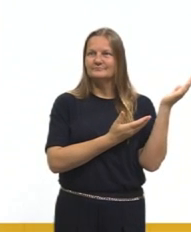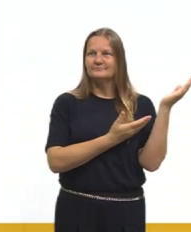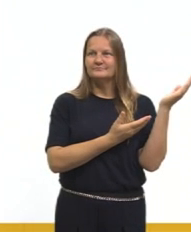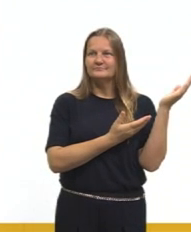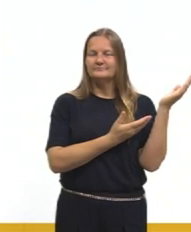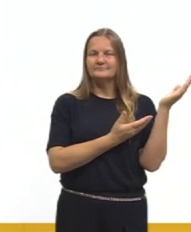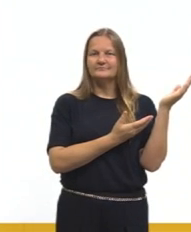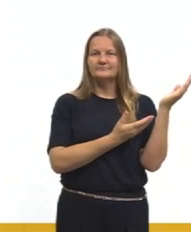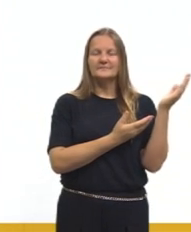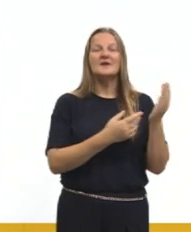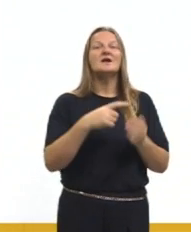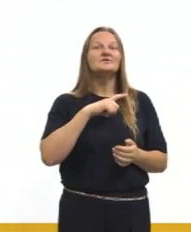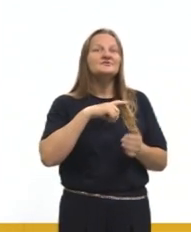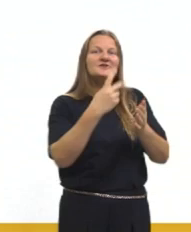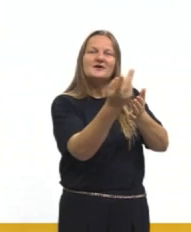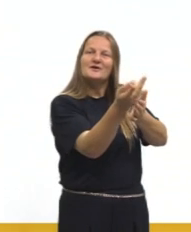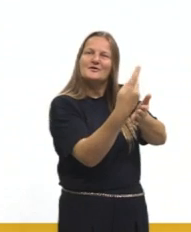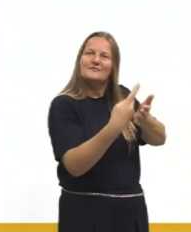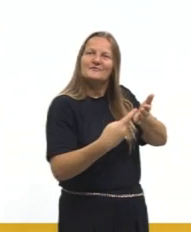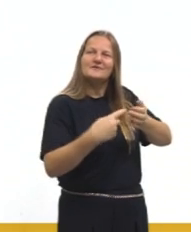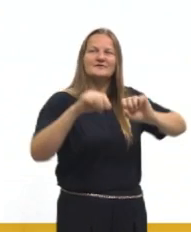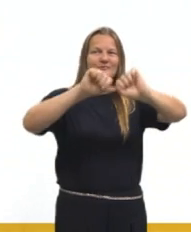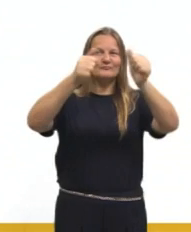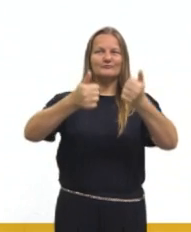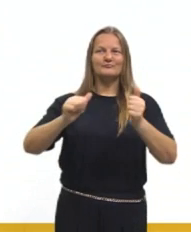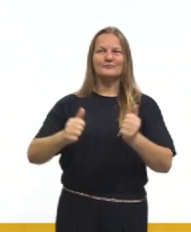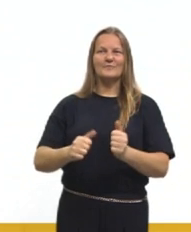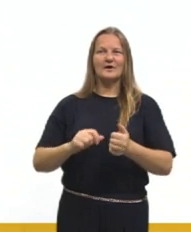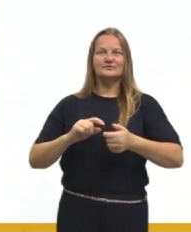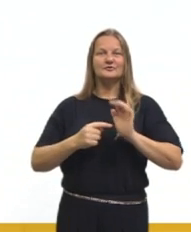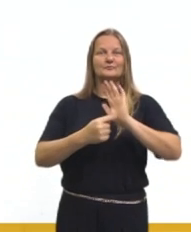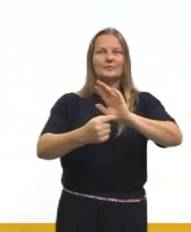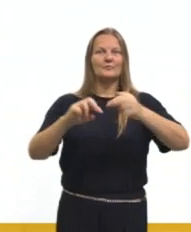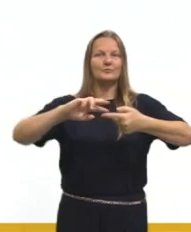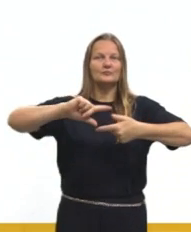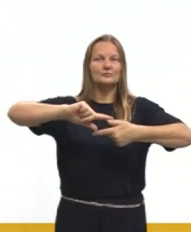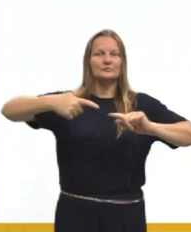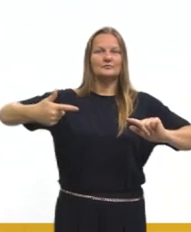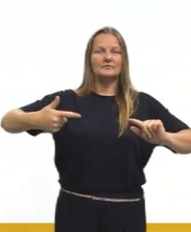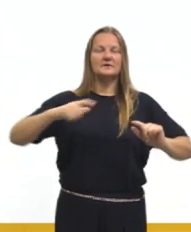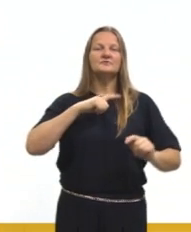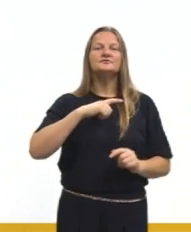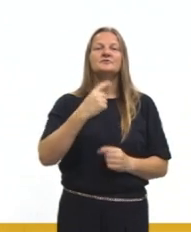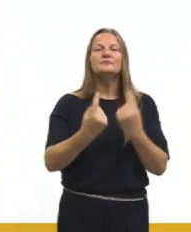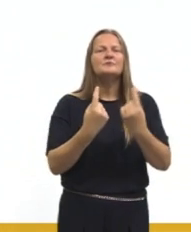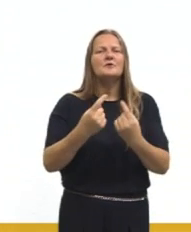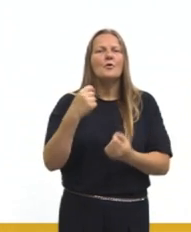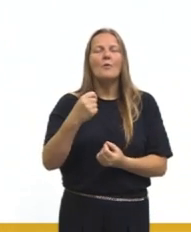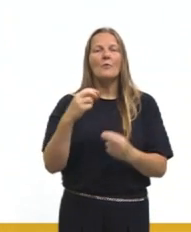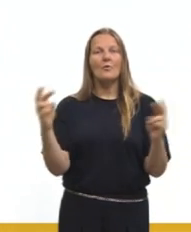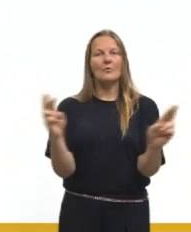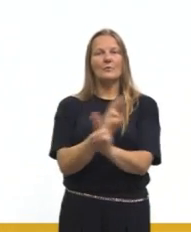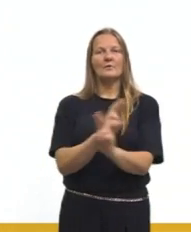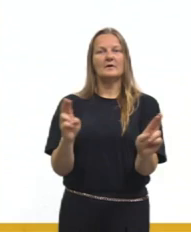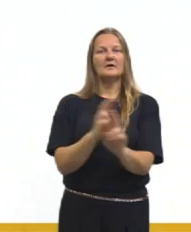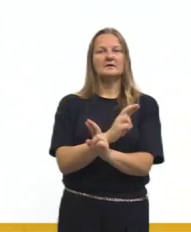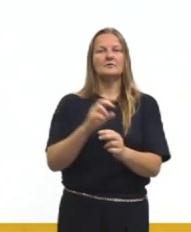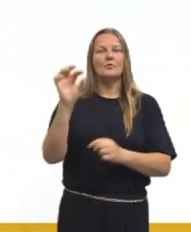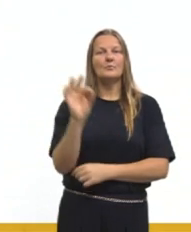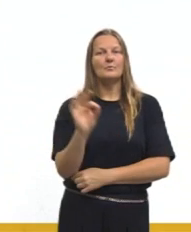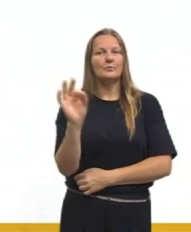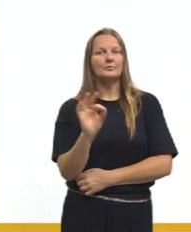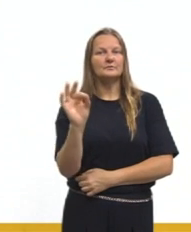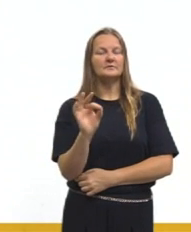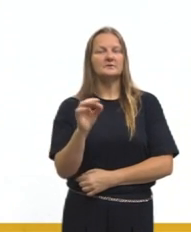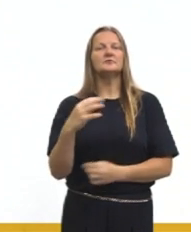Tinha ali o desenho, uma representação geométrica. E nós tínhamos que relacionar a porcentagem